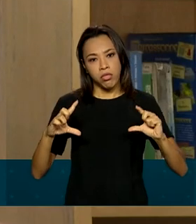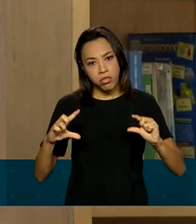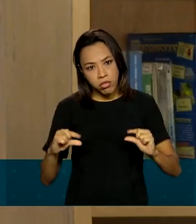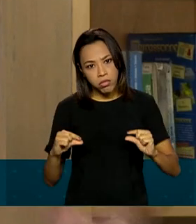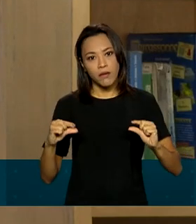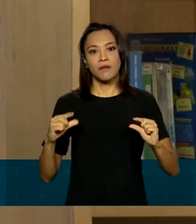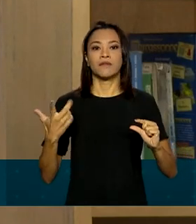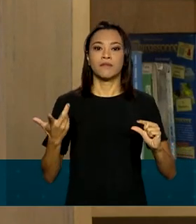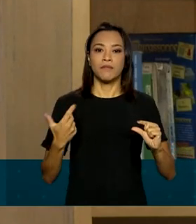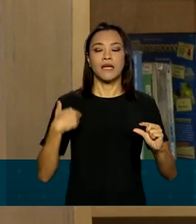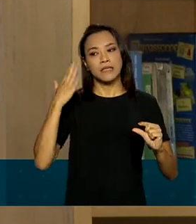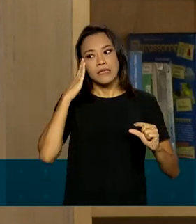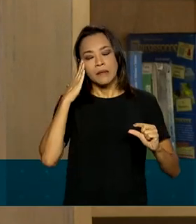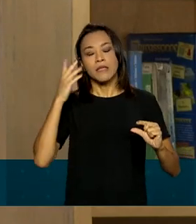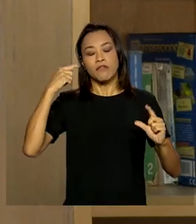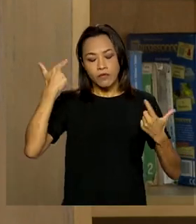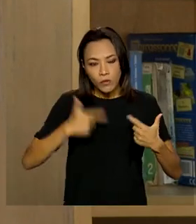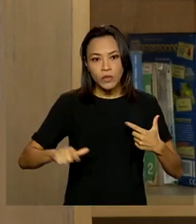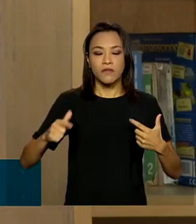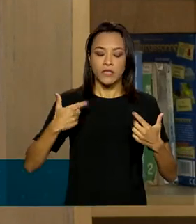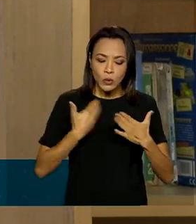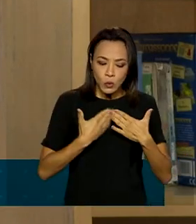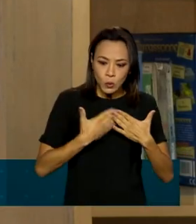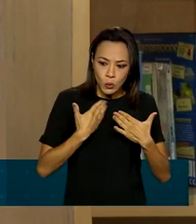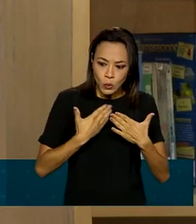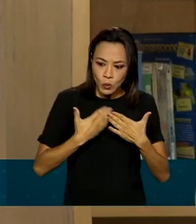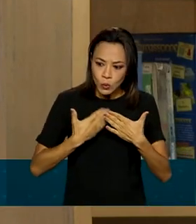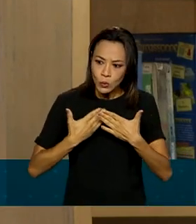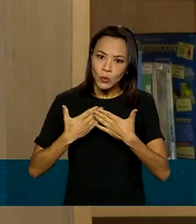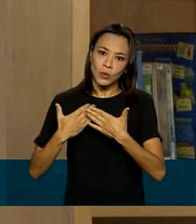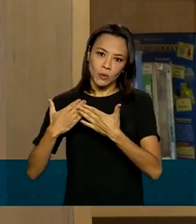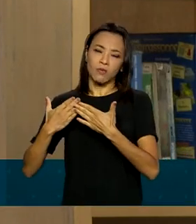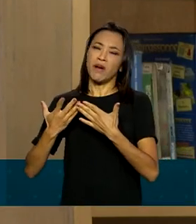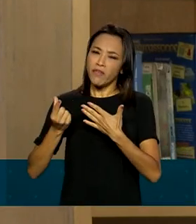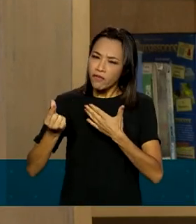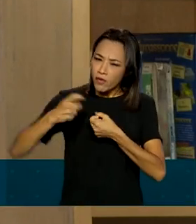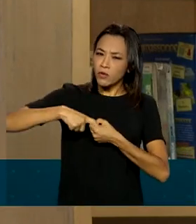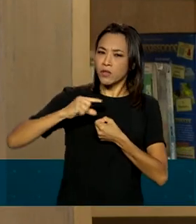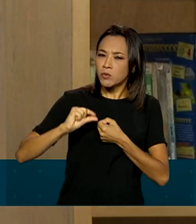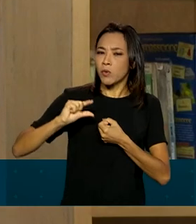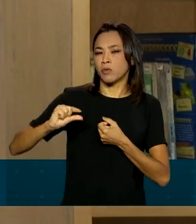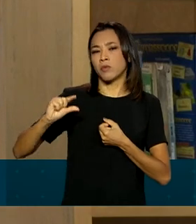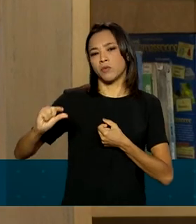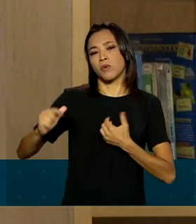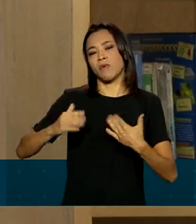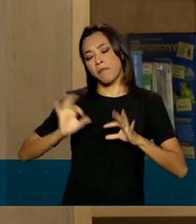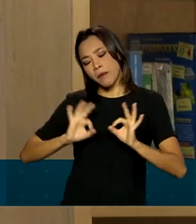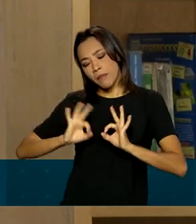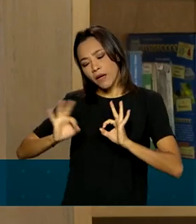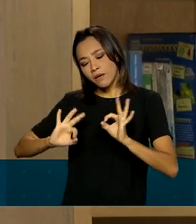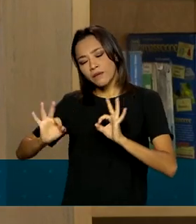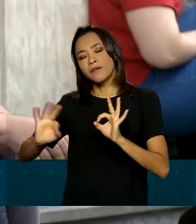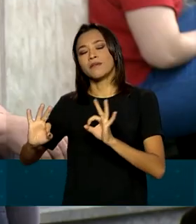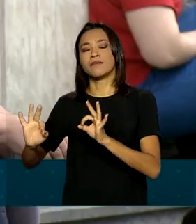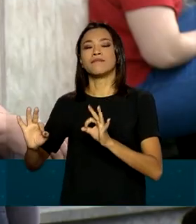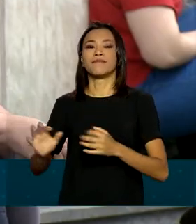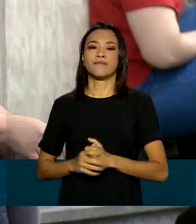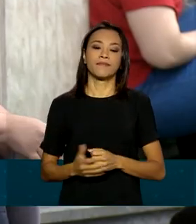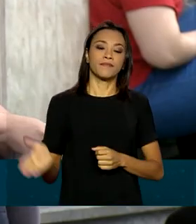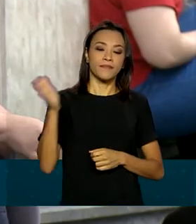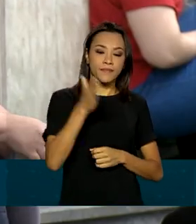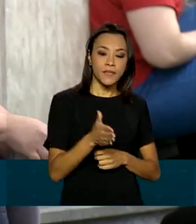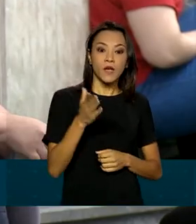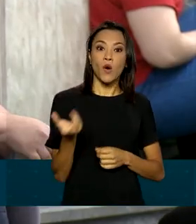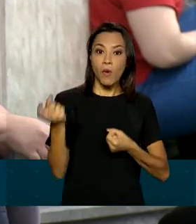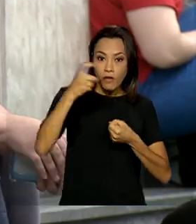certinho para entrar no clima, mas aos pouquinhos vai voltando, você vai se acostumando, vai preparando e vai pôr a cabeça no lugar de novo. Com a